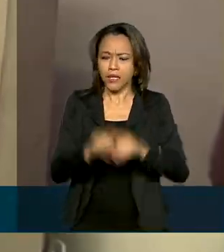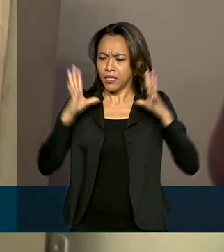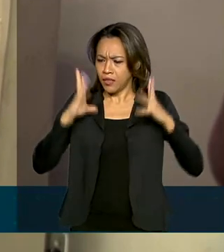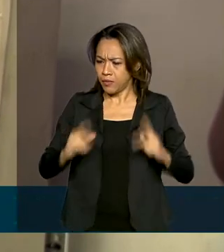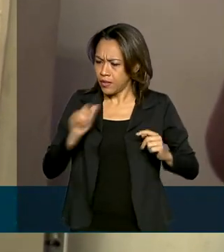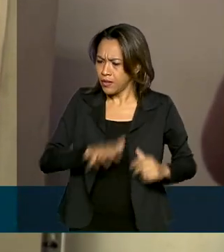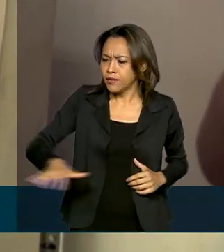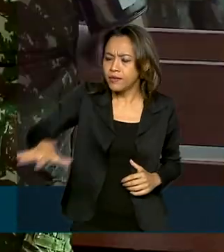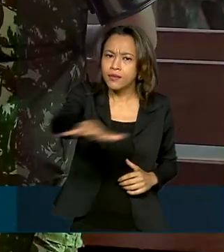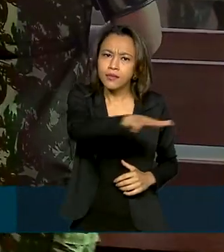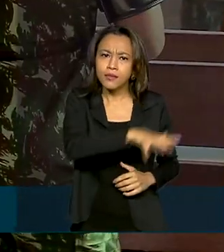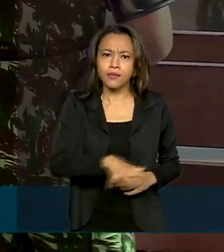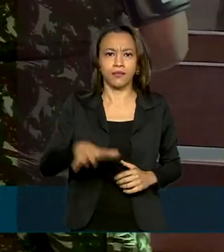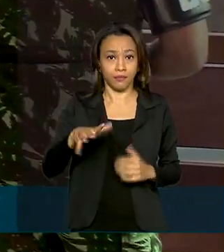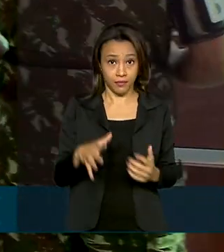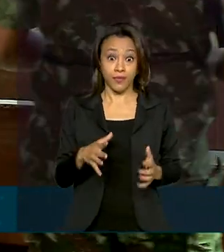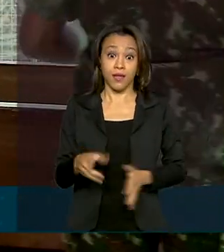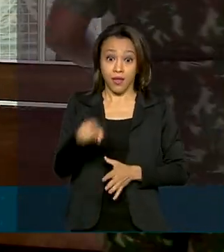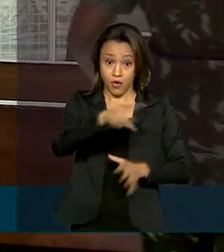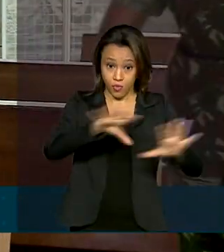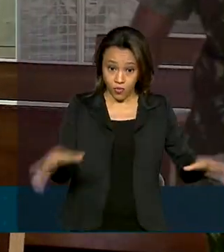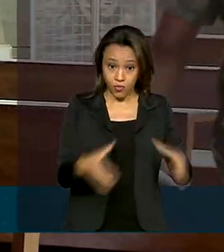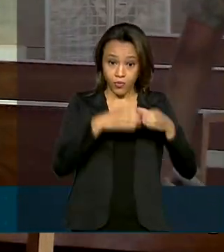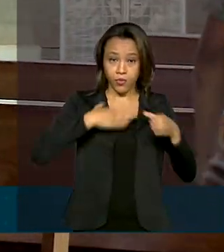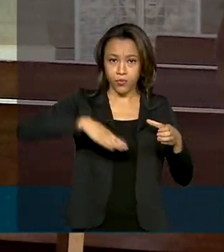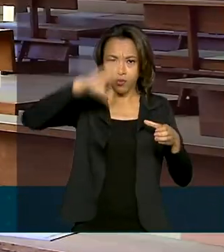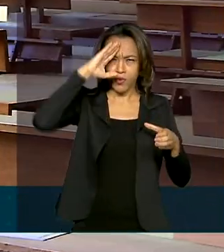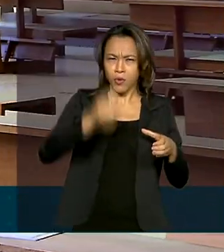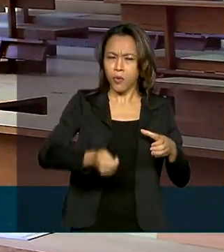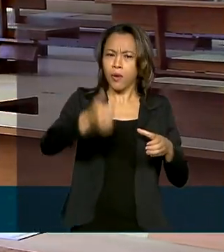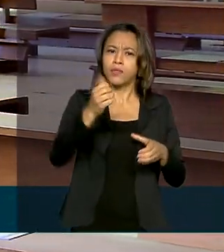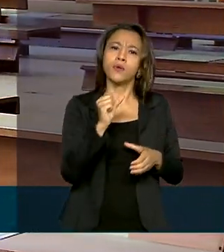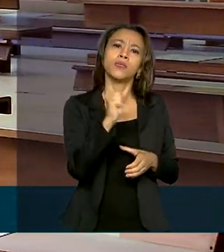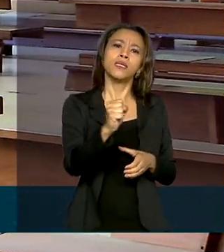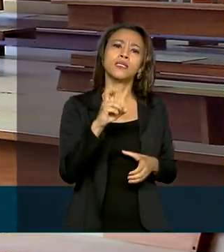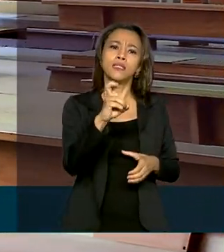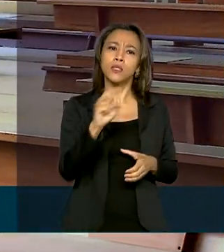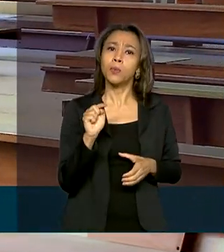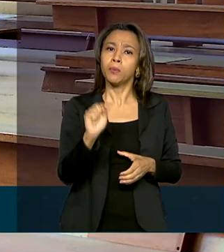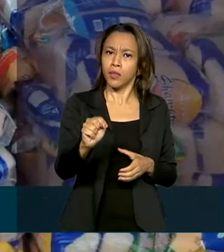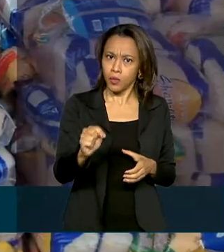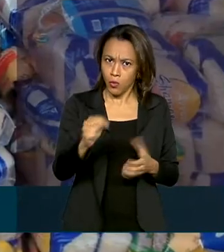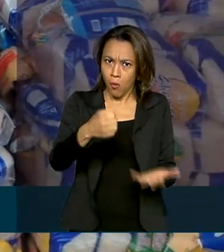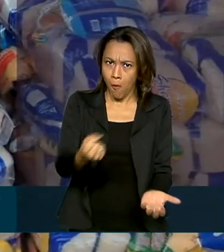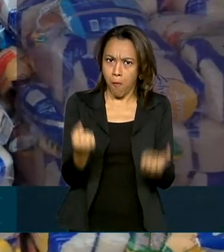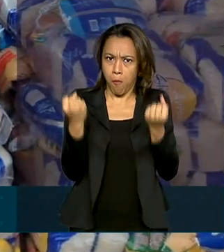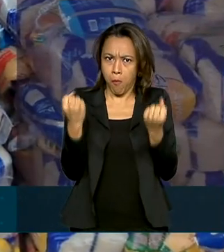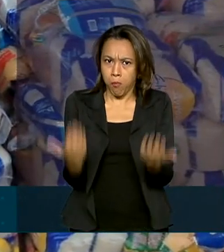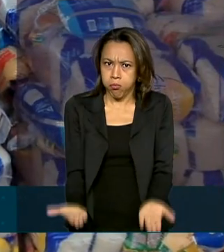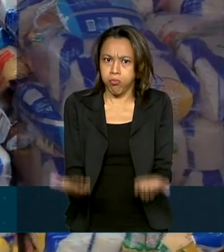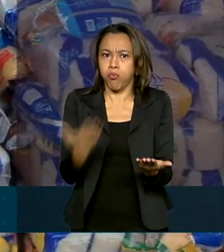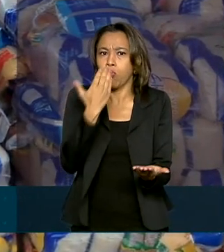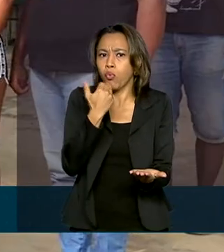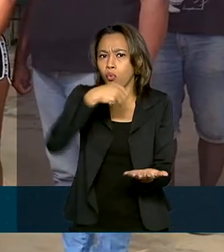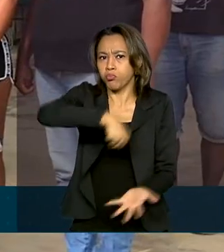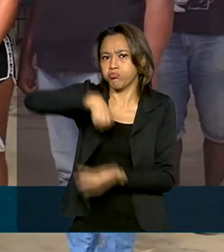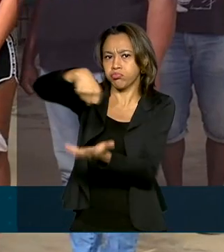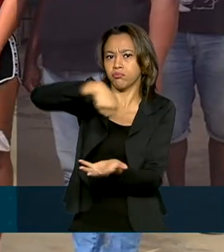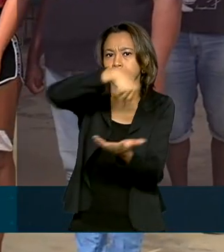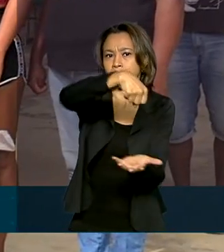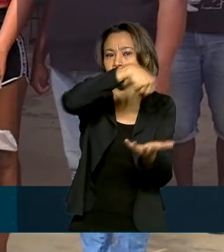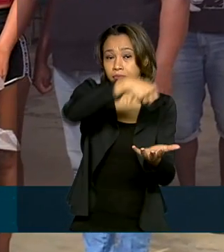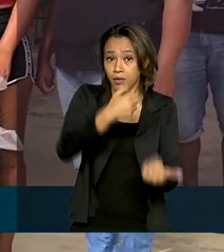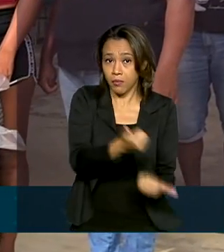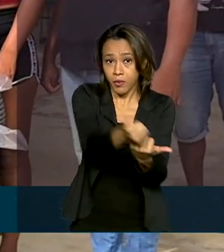As Forças Armadas transportaram quase 85 mil toneladas de mantimentos, apoiando famílias em situação de